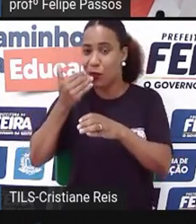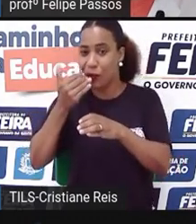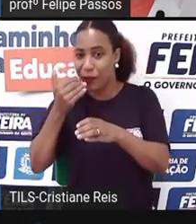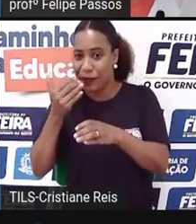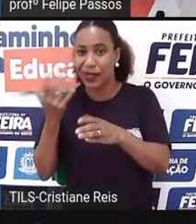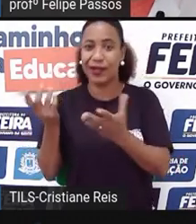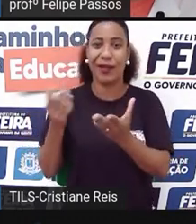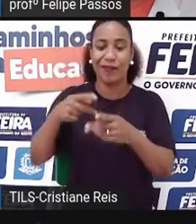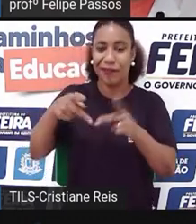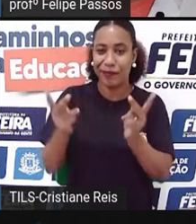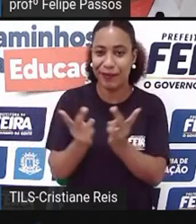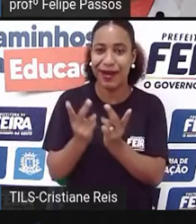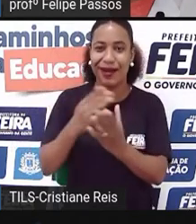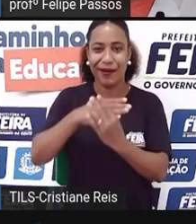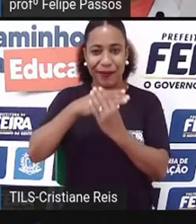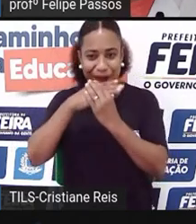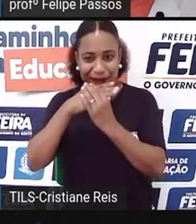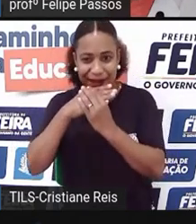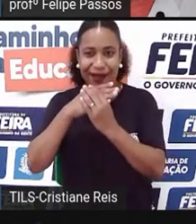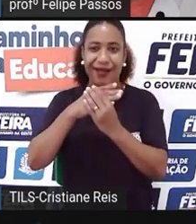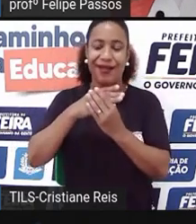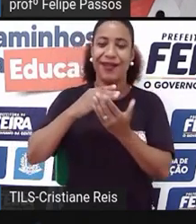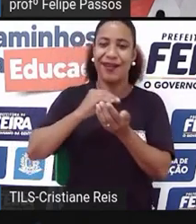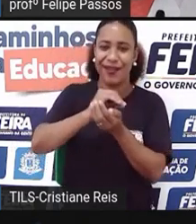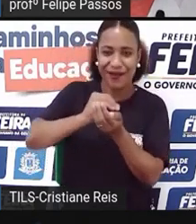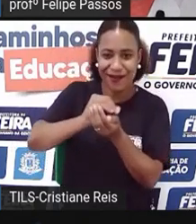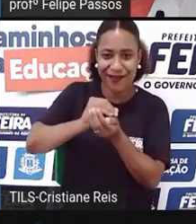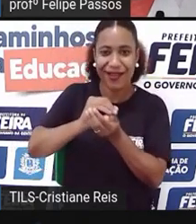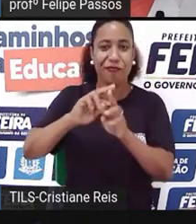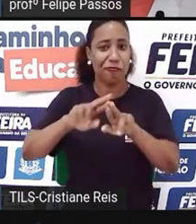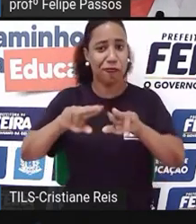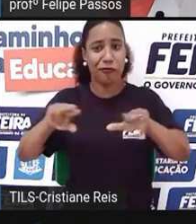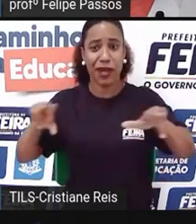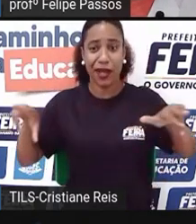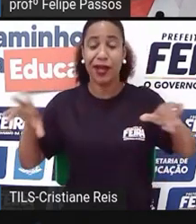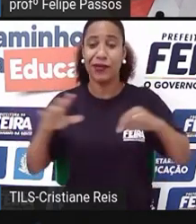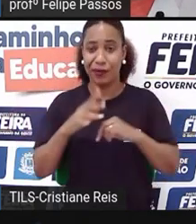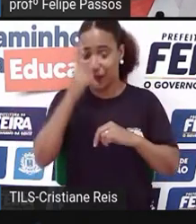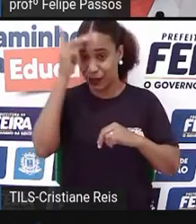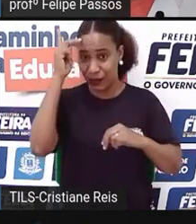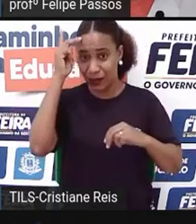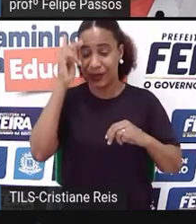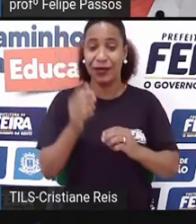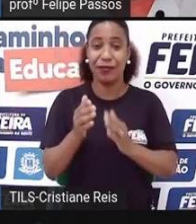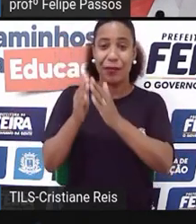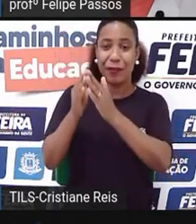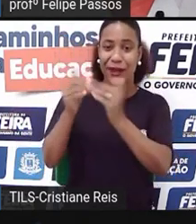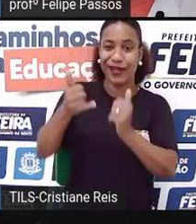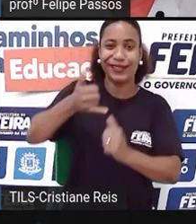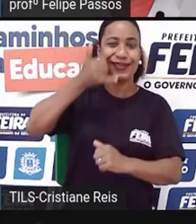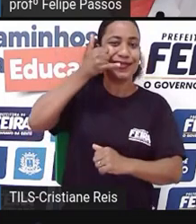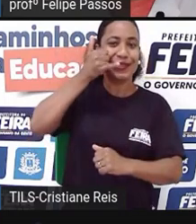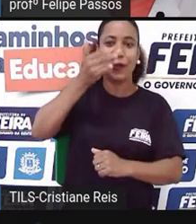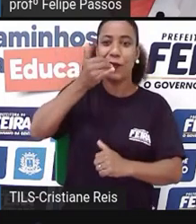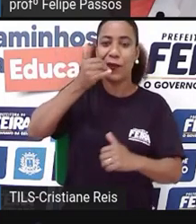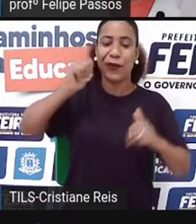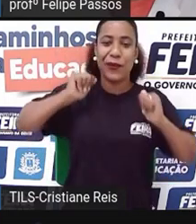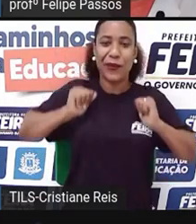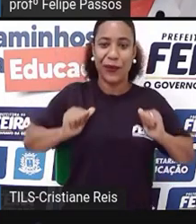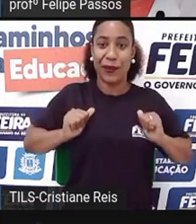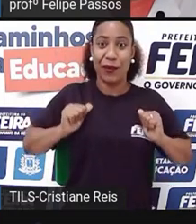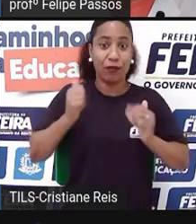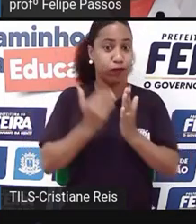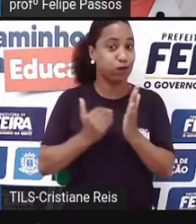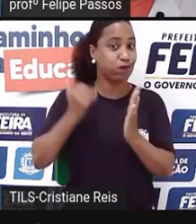salgado, o delivery cresceu muito. Então, esse número de pessoas que se viram fora do seu